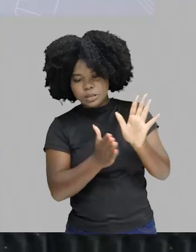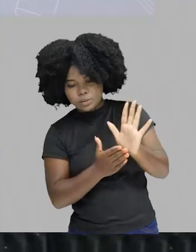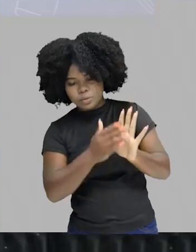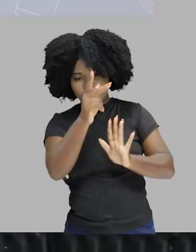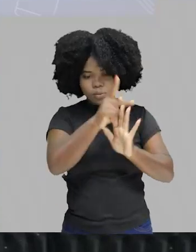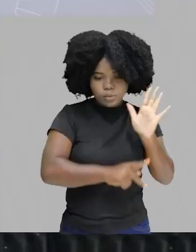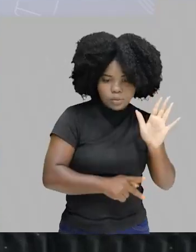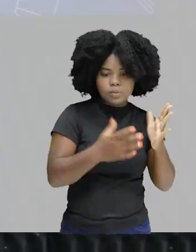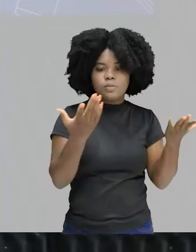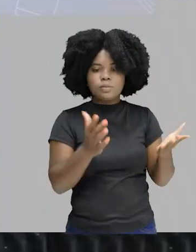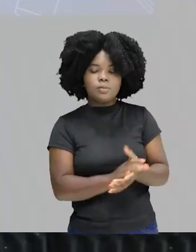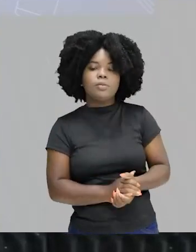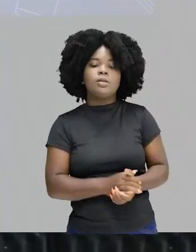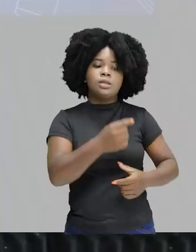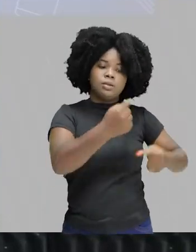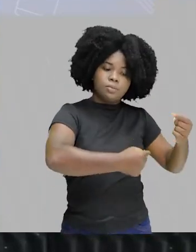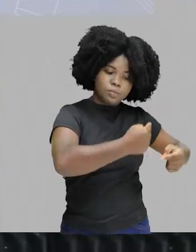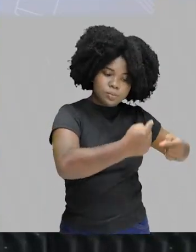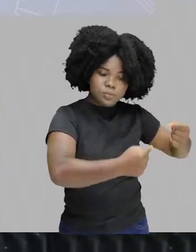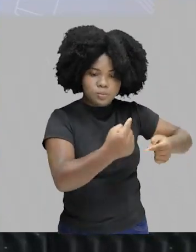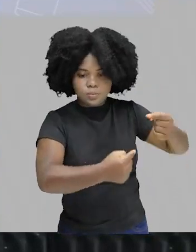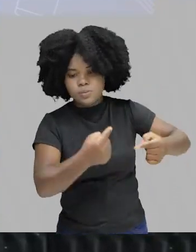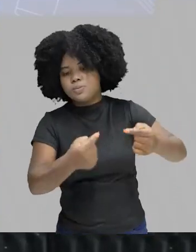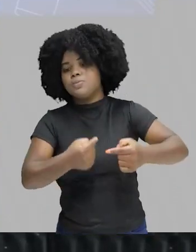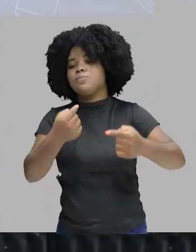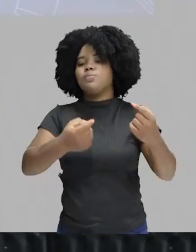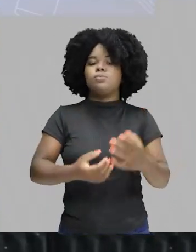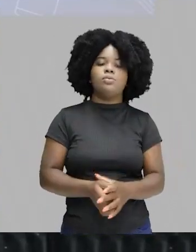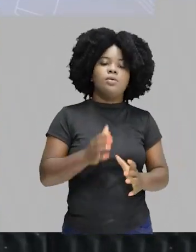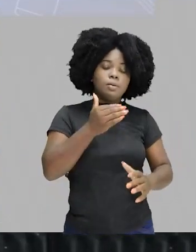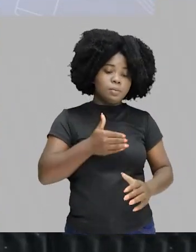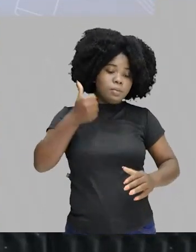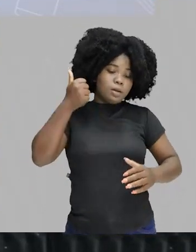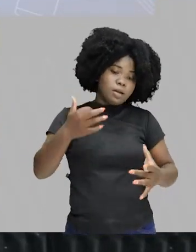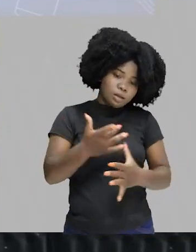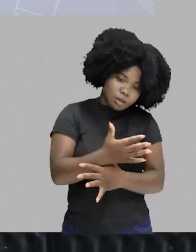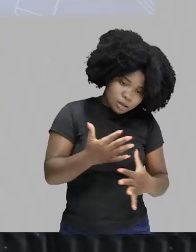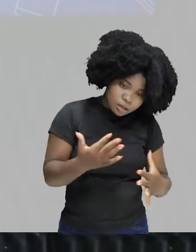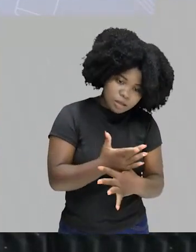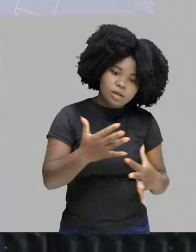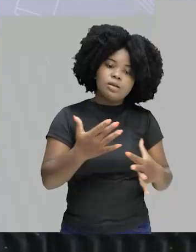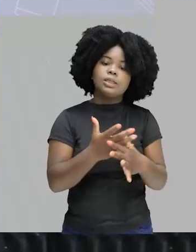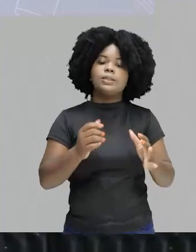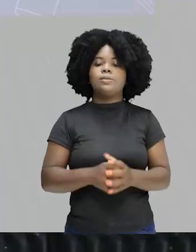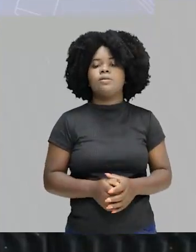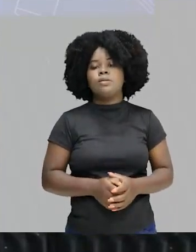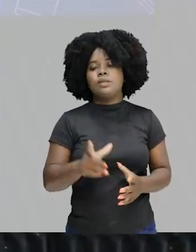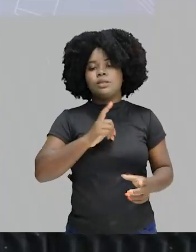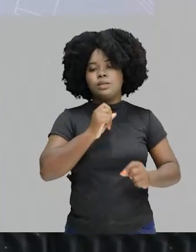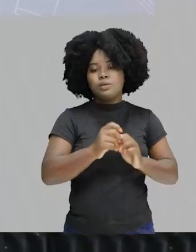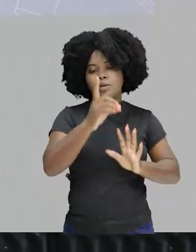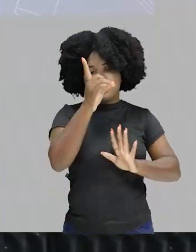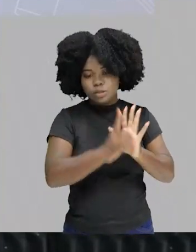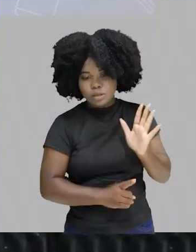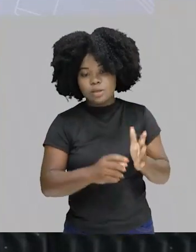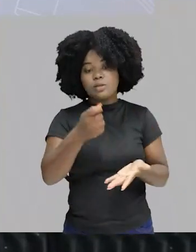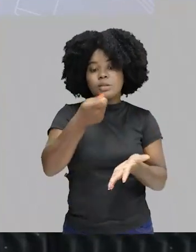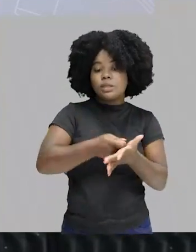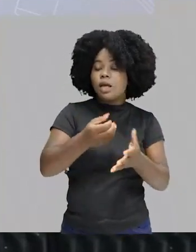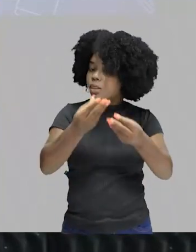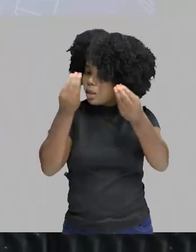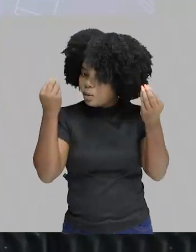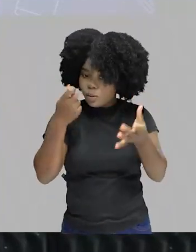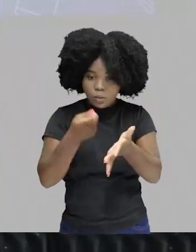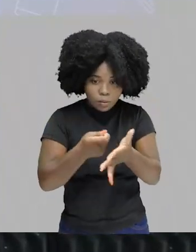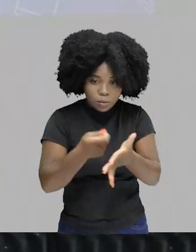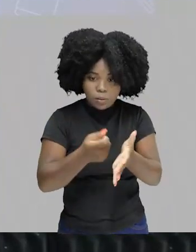podemos. Eles vão debater, eles vão discutir, eles vão elaborar aquelas leis que vão estabelecer os nossos direitos e deveres. Não esqueçam dos